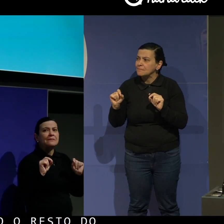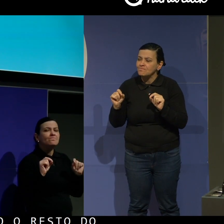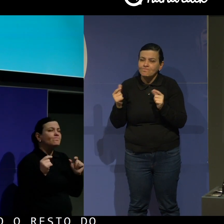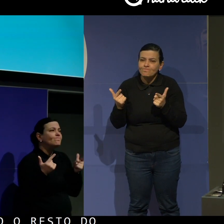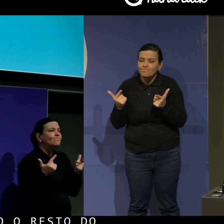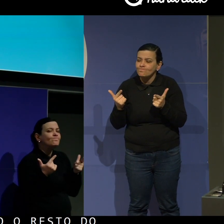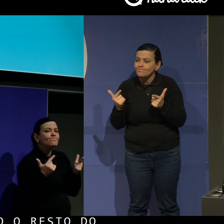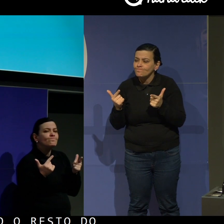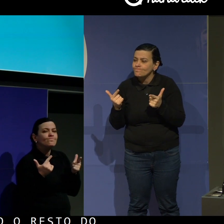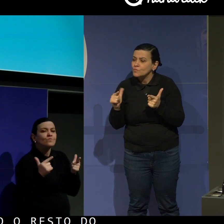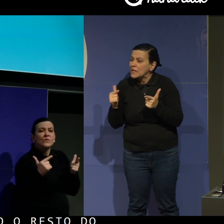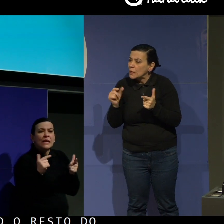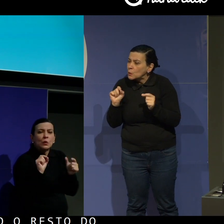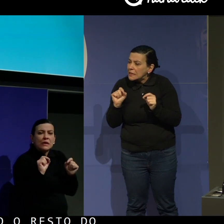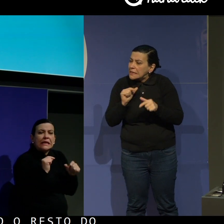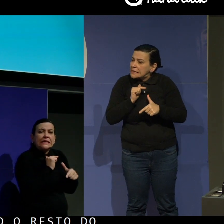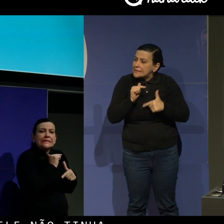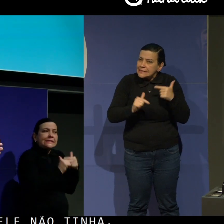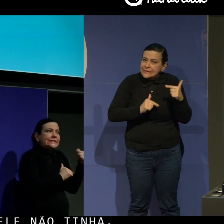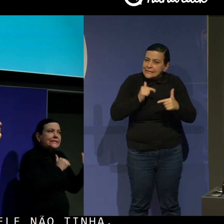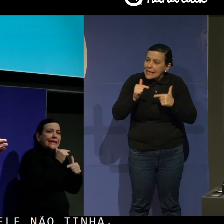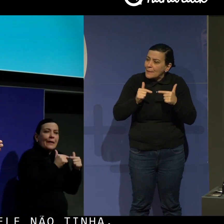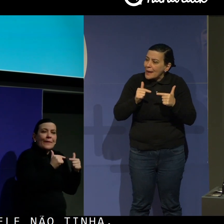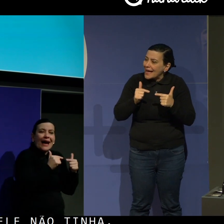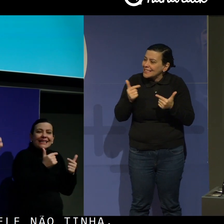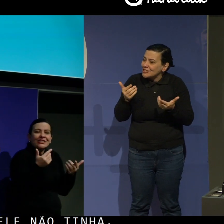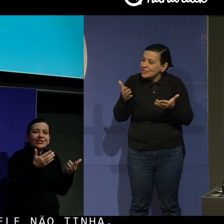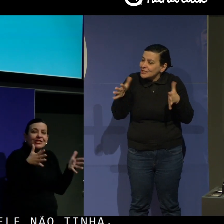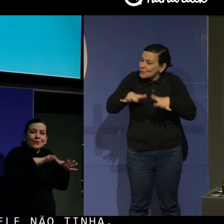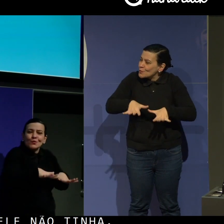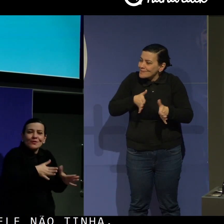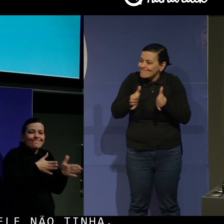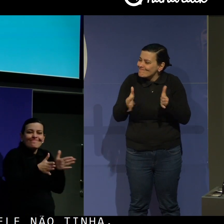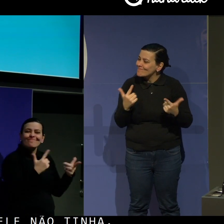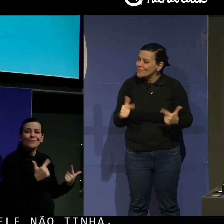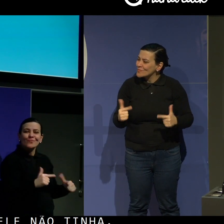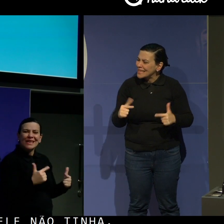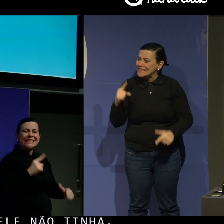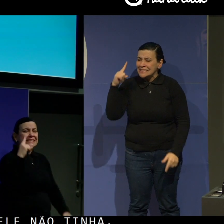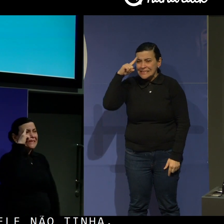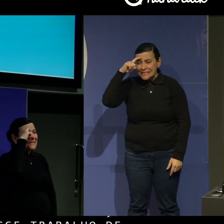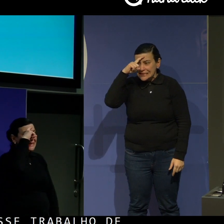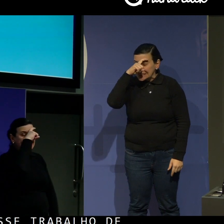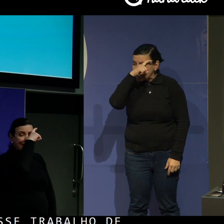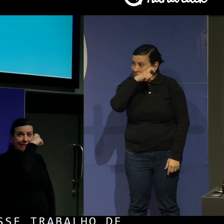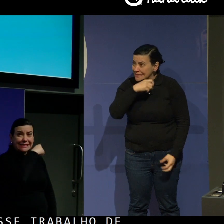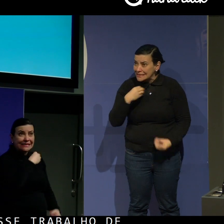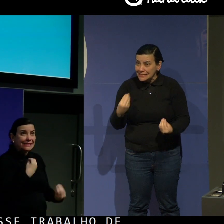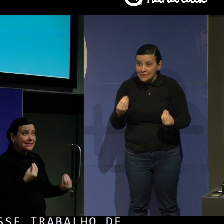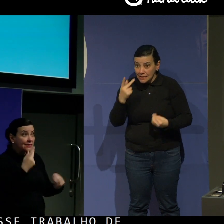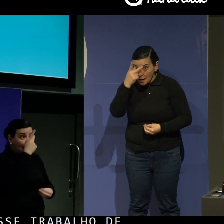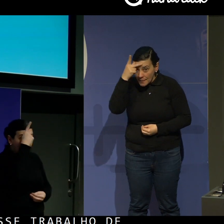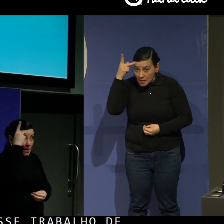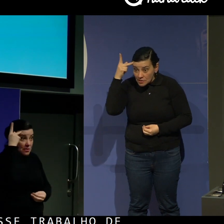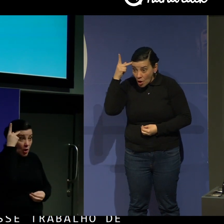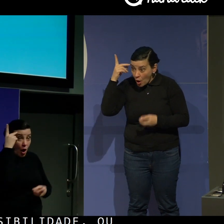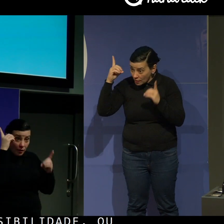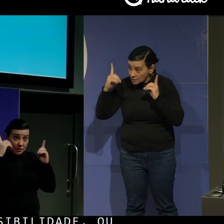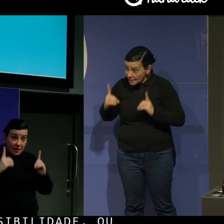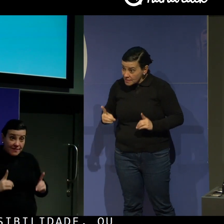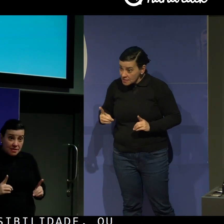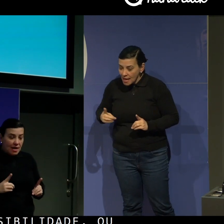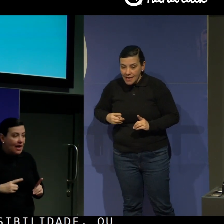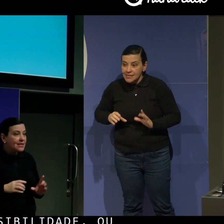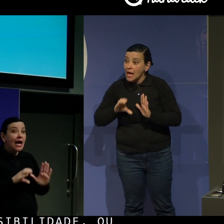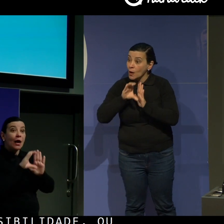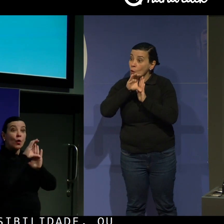esse trabalho de inclusão e acessibilidade. Ou seja, era difícil a pessoa com deficiência chegar até